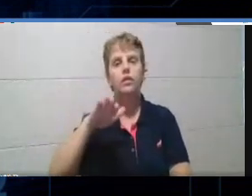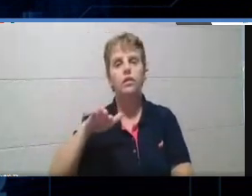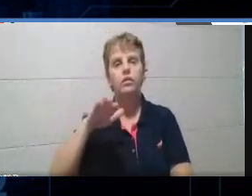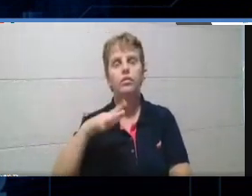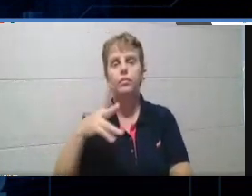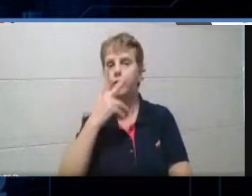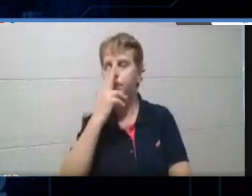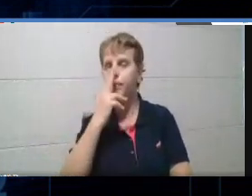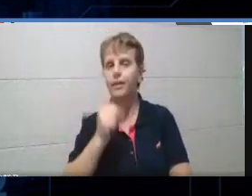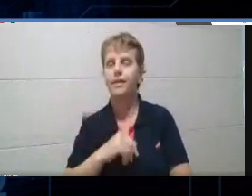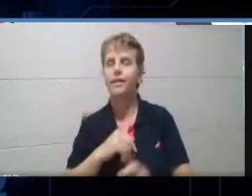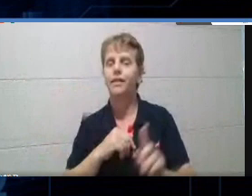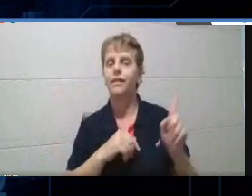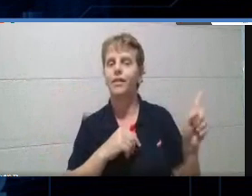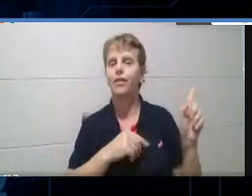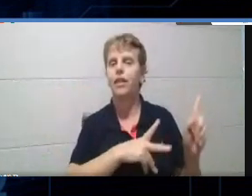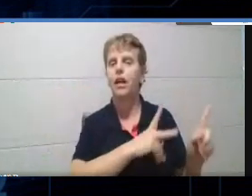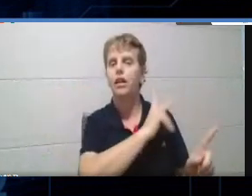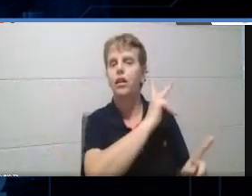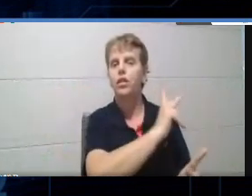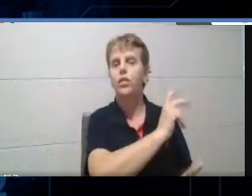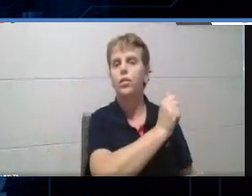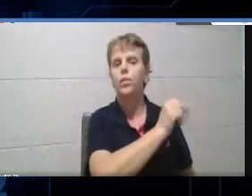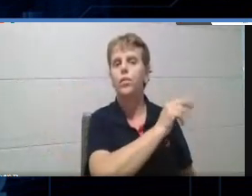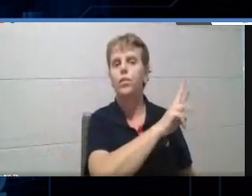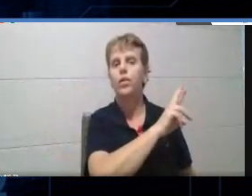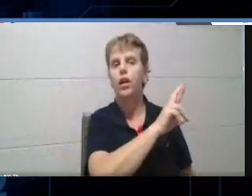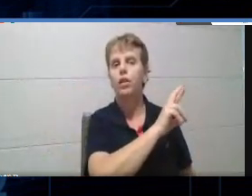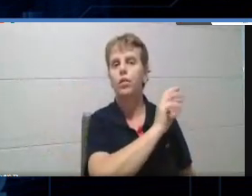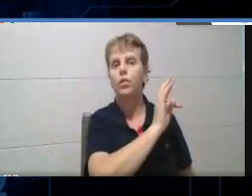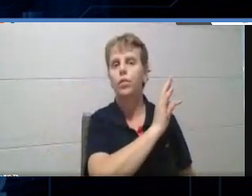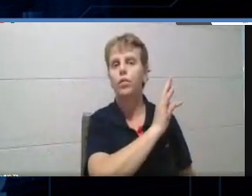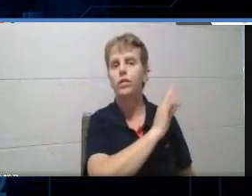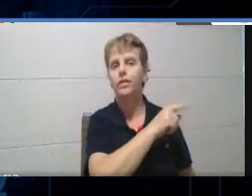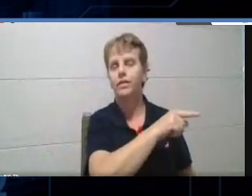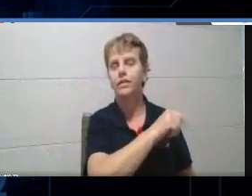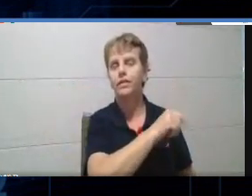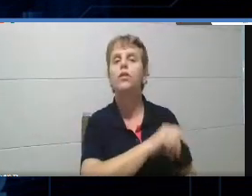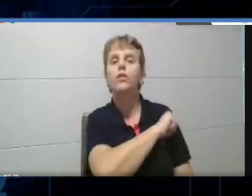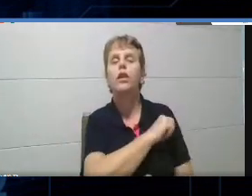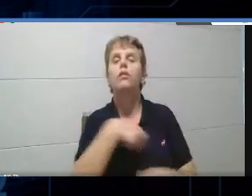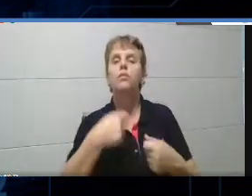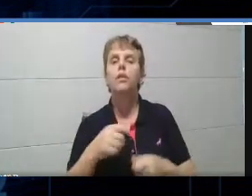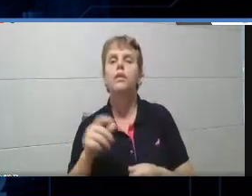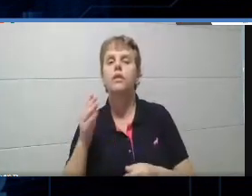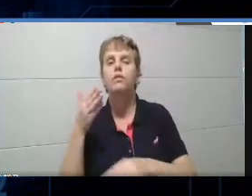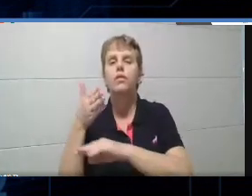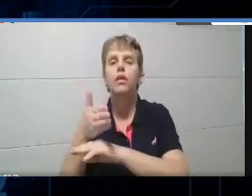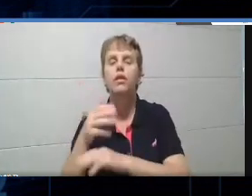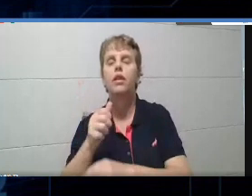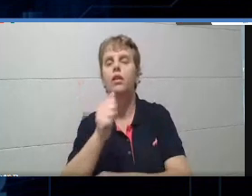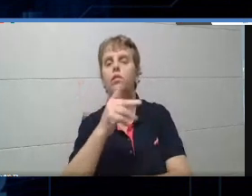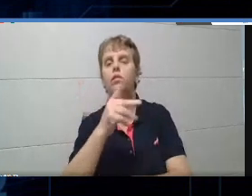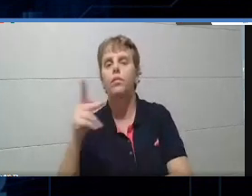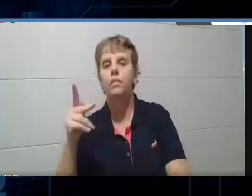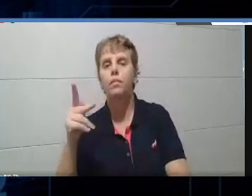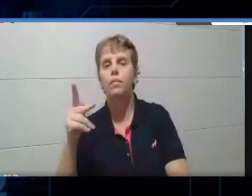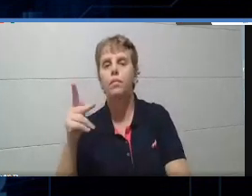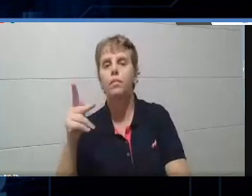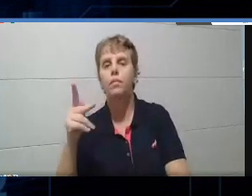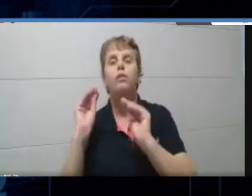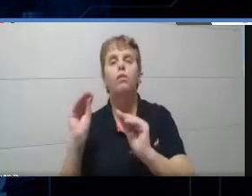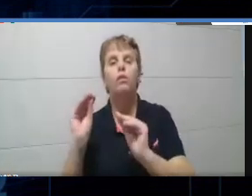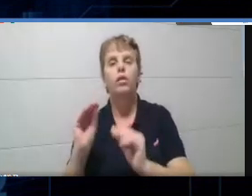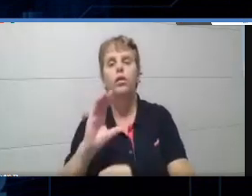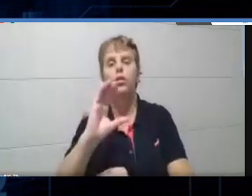Kahoot, aonde os alunos, eles precisam acessar com o aplicativo, e está colocando esse código, tá? Aí